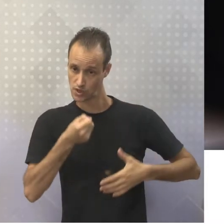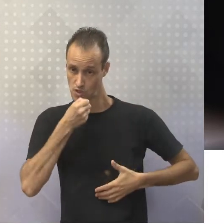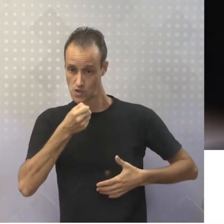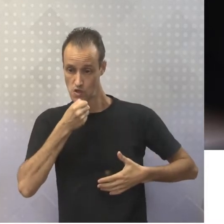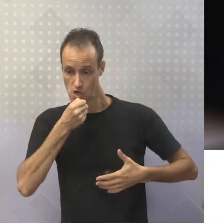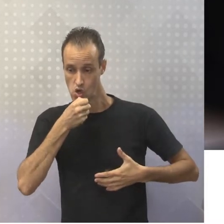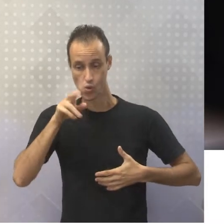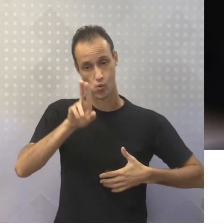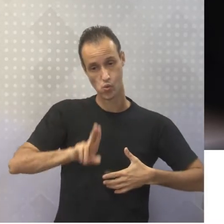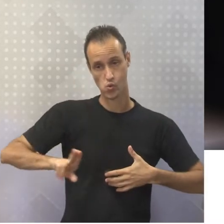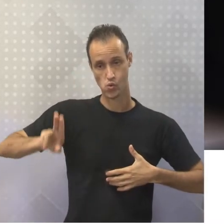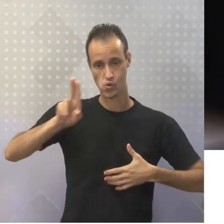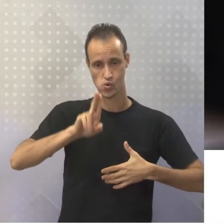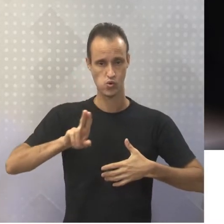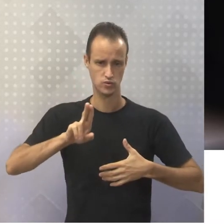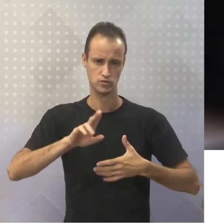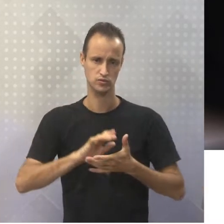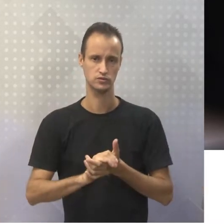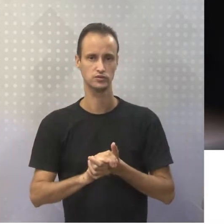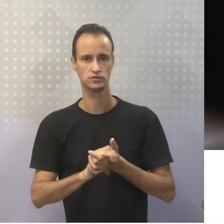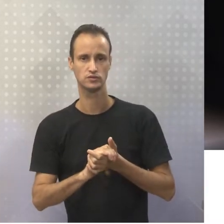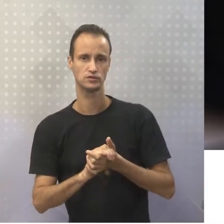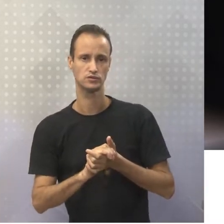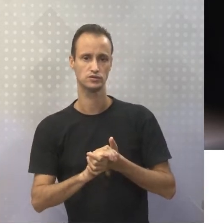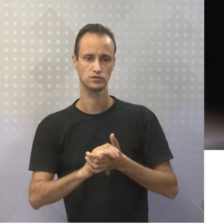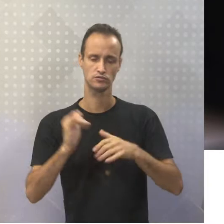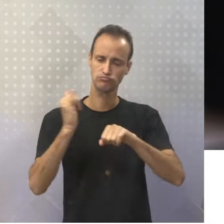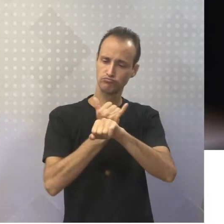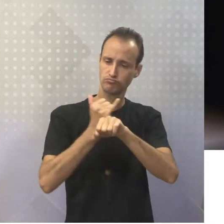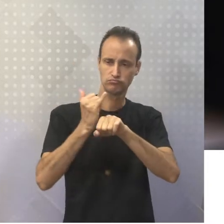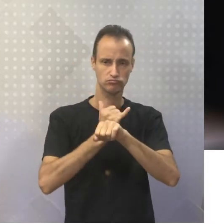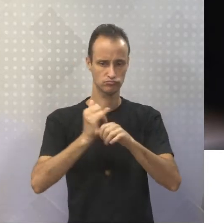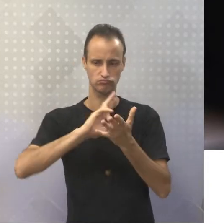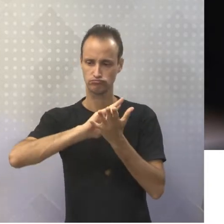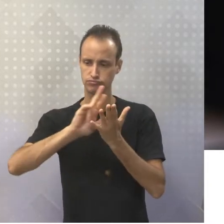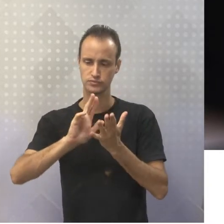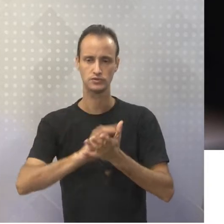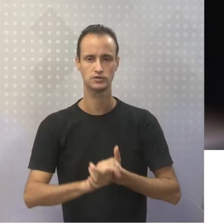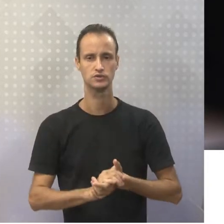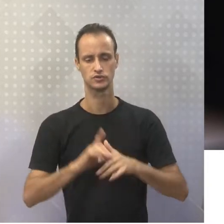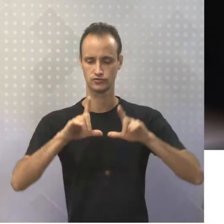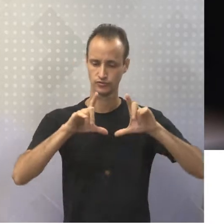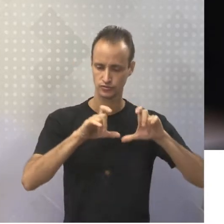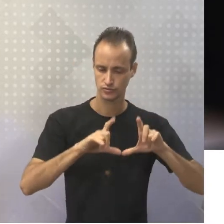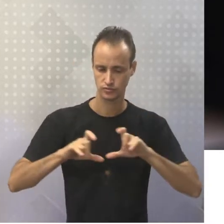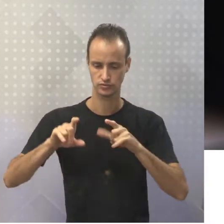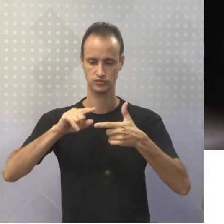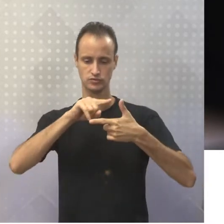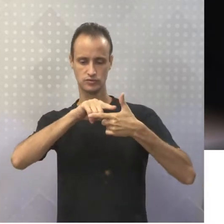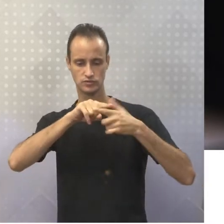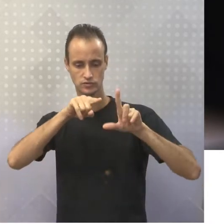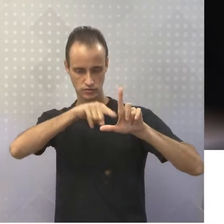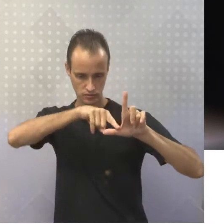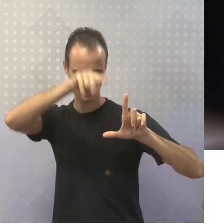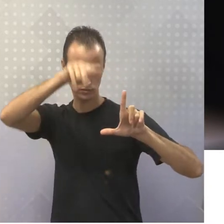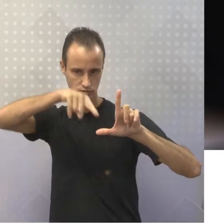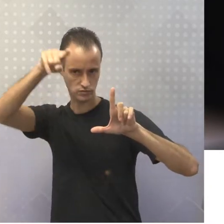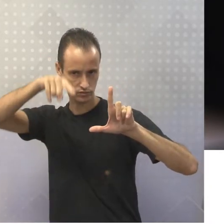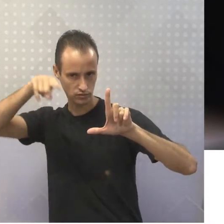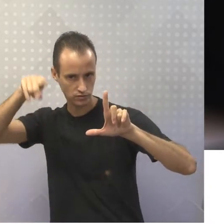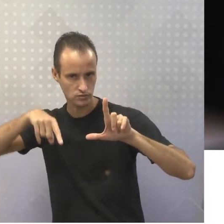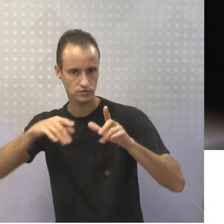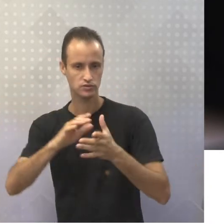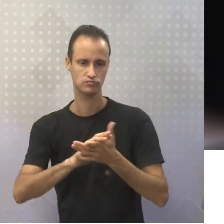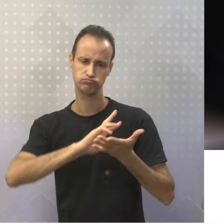vai se utilizar em maior ou em menor proporção desses recursos. Fotografias, gráficos e